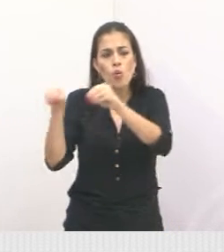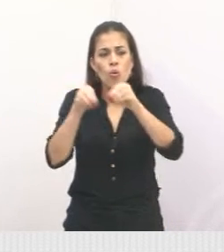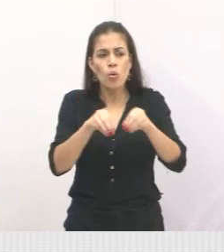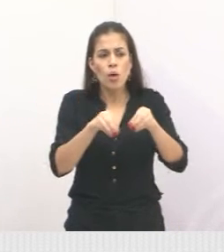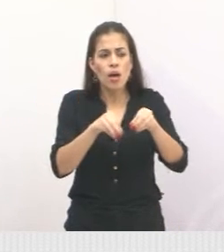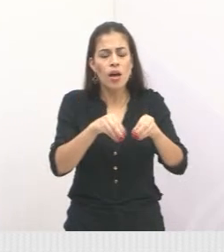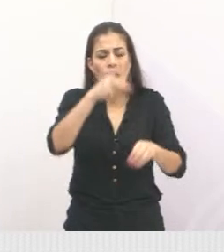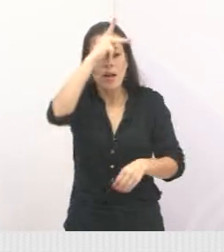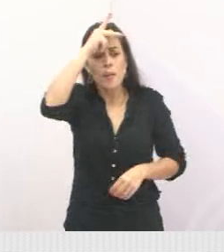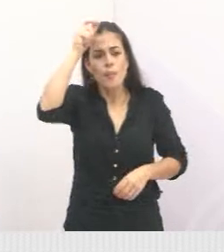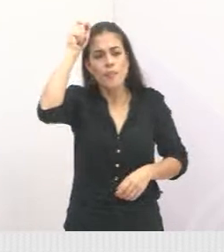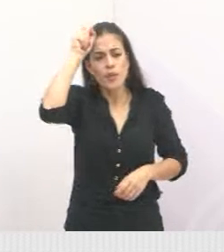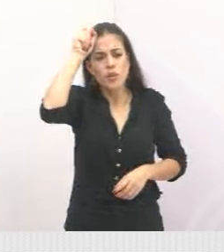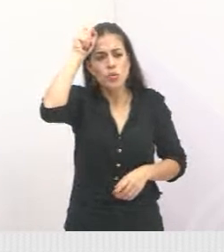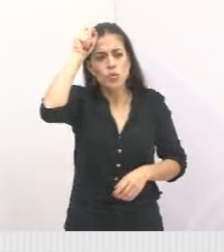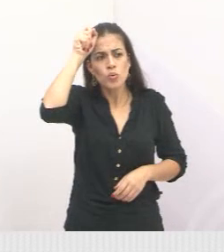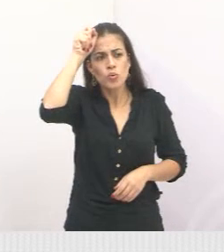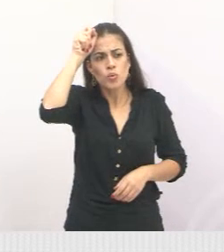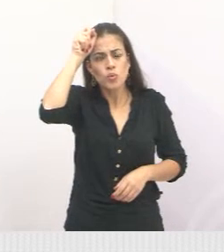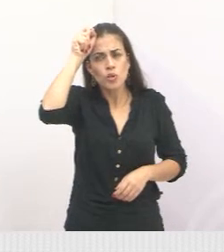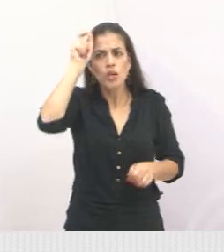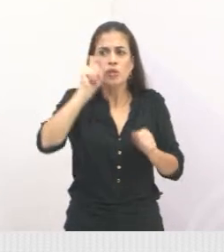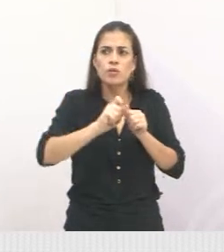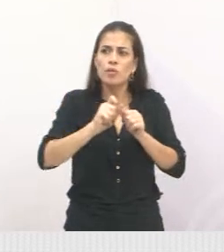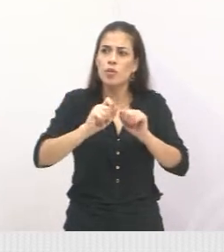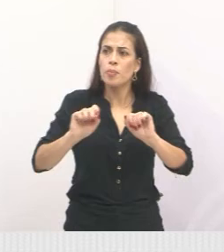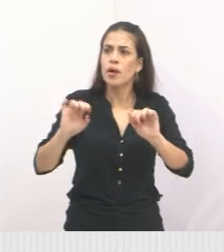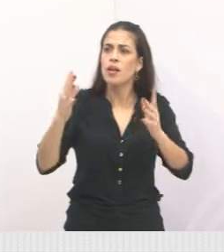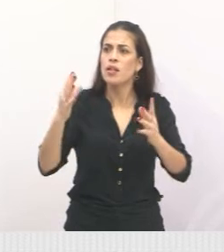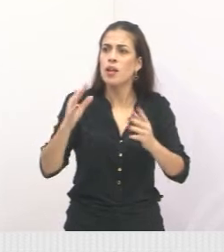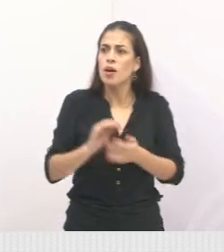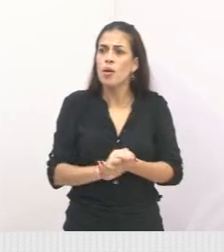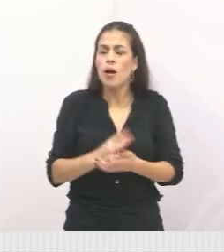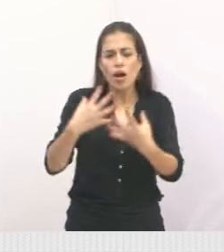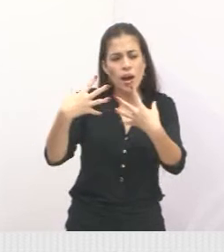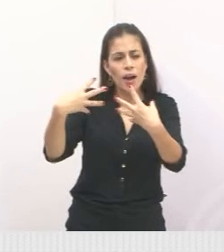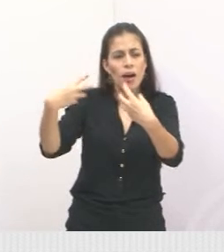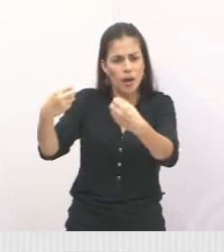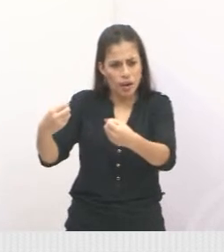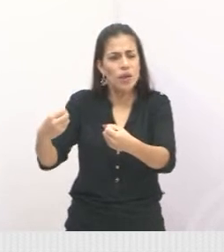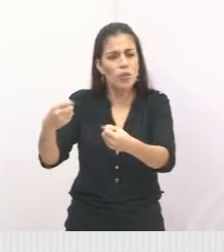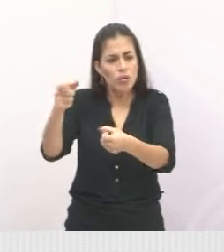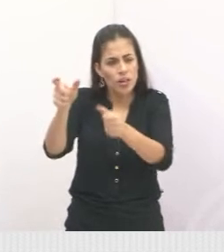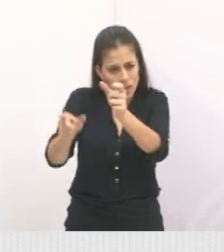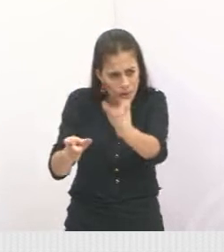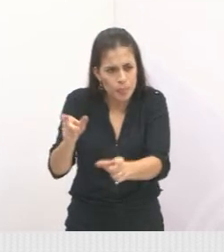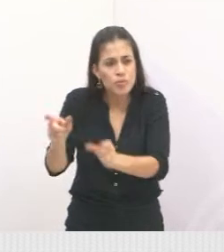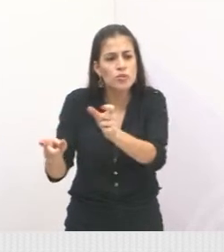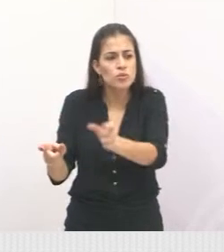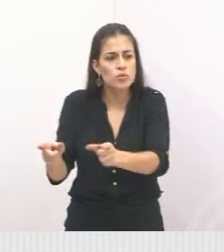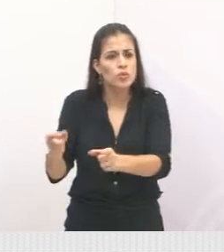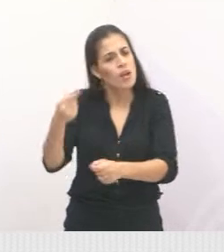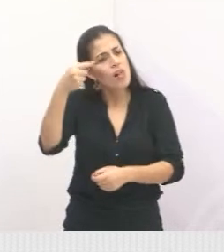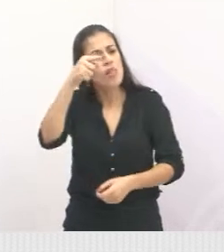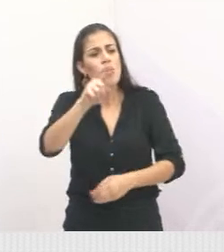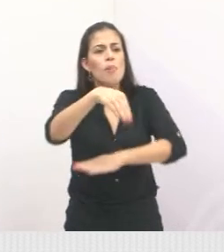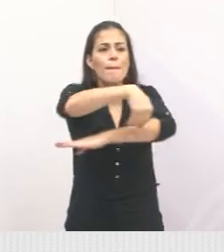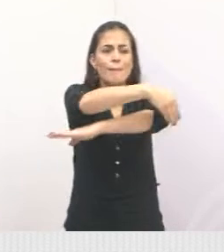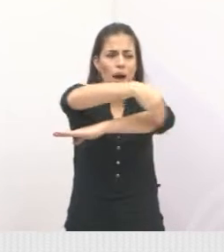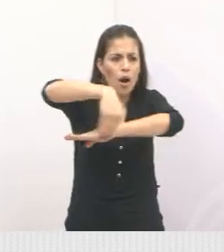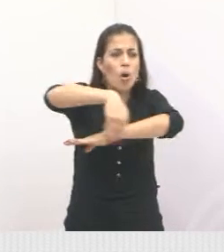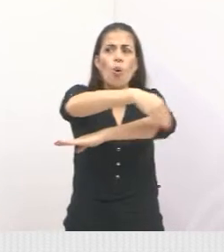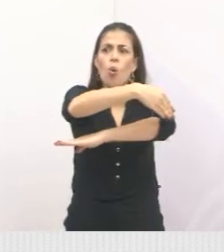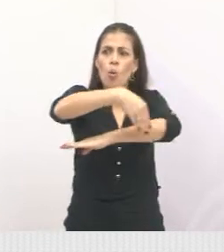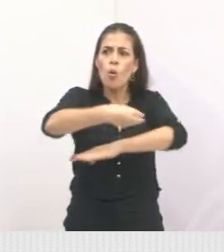A Prefeitura de Sorocaba está fazendo uma ação para acolher essa pessoa e ela não ir para o meio desse grupo que